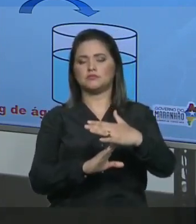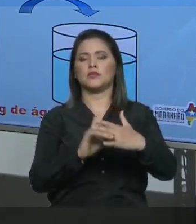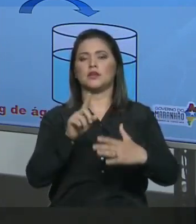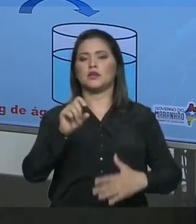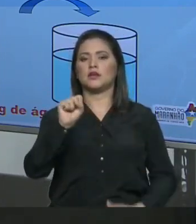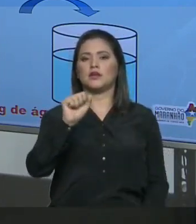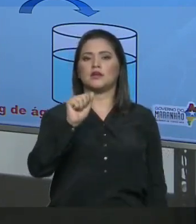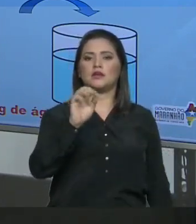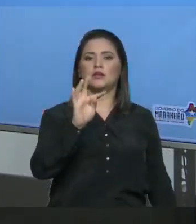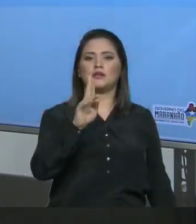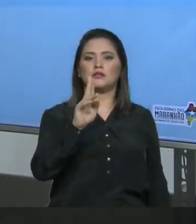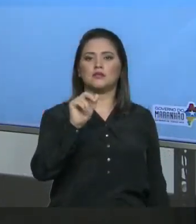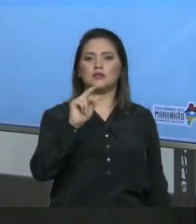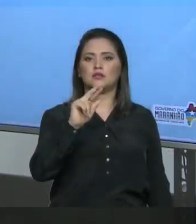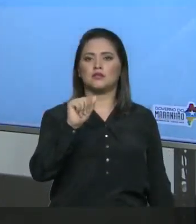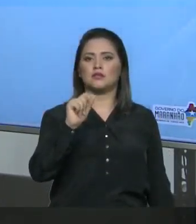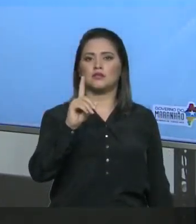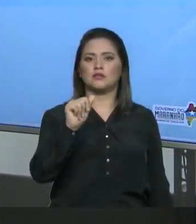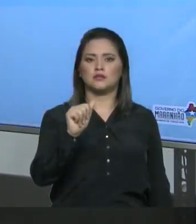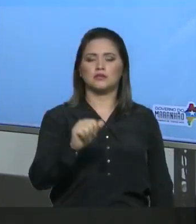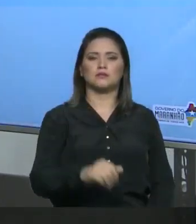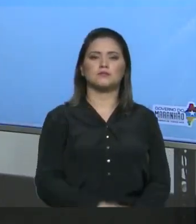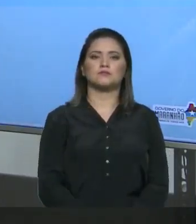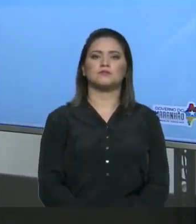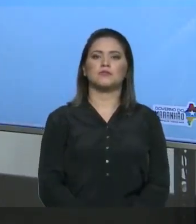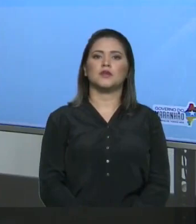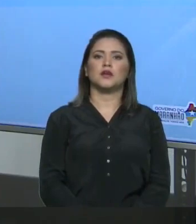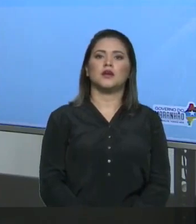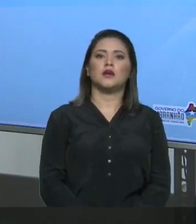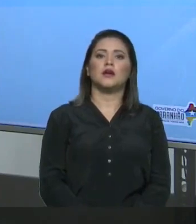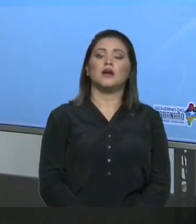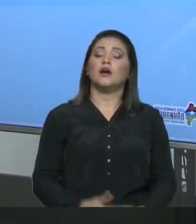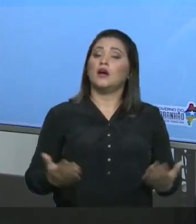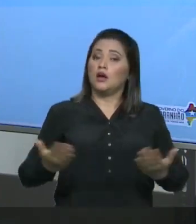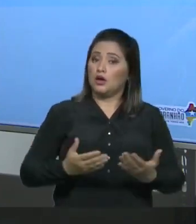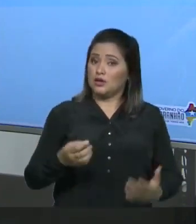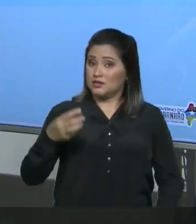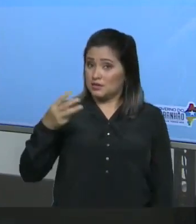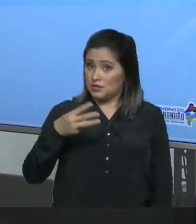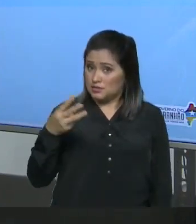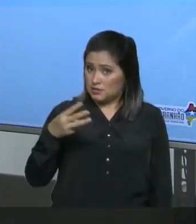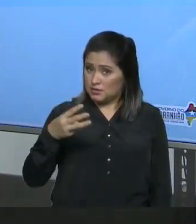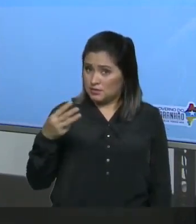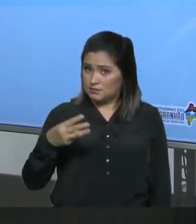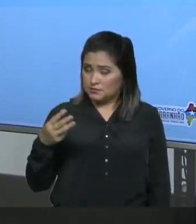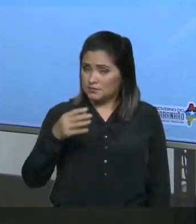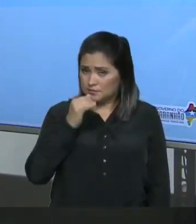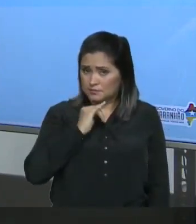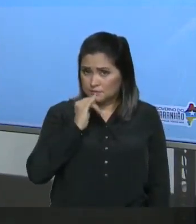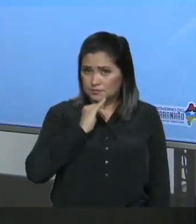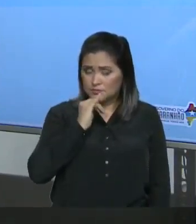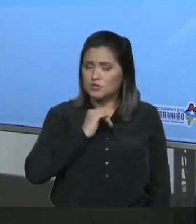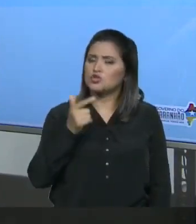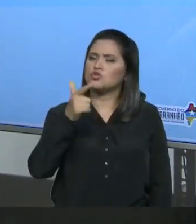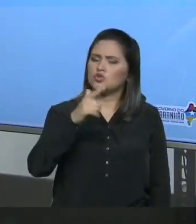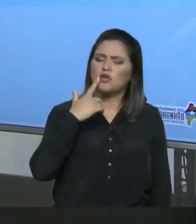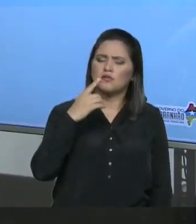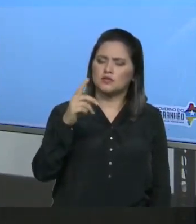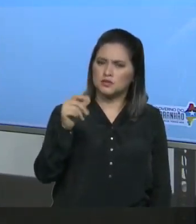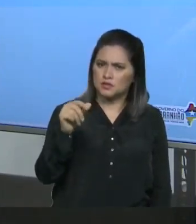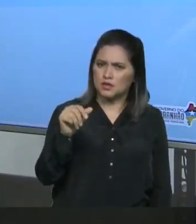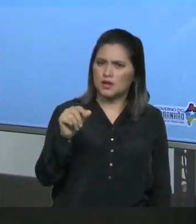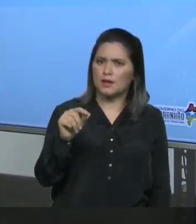saturada Agora vamos Para uma terceira situação De novo Trabalhando com O coeficiente Do sal de cozinha Que nós temos aqui